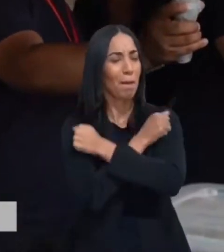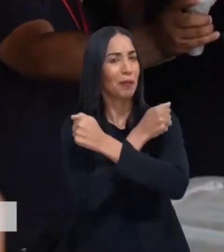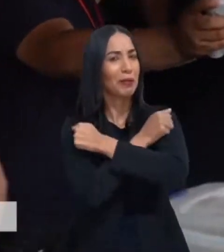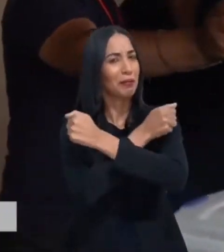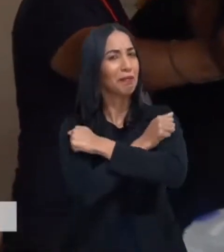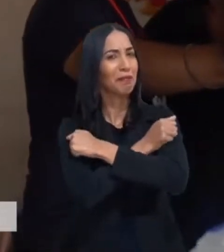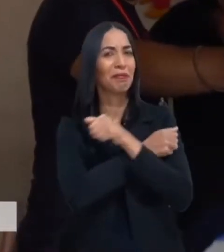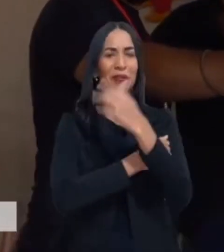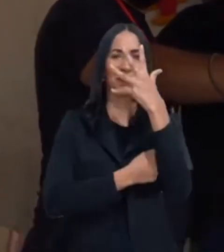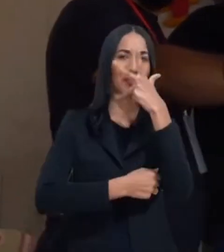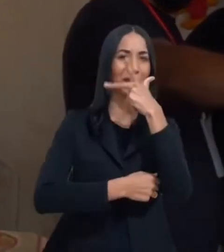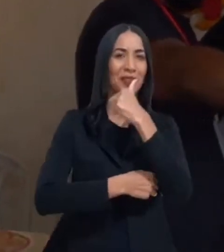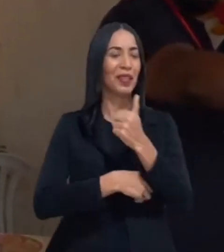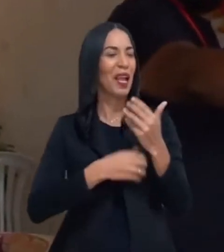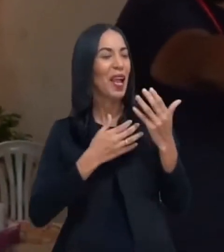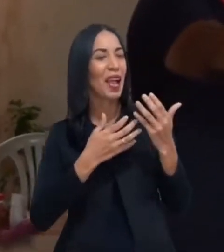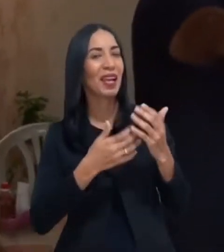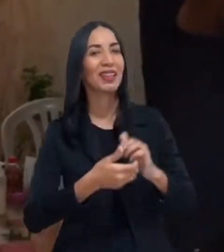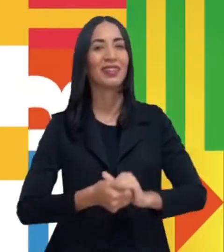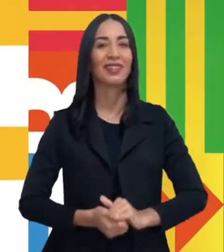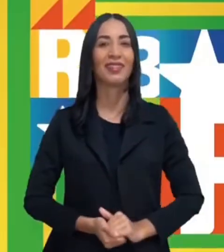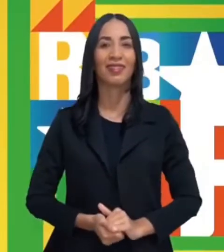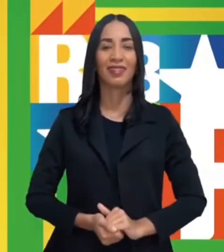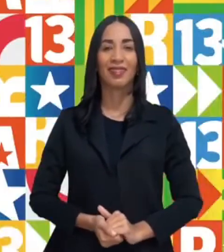tem que se abraçar. aí, Rafael.